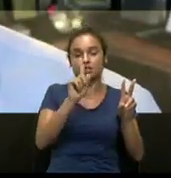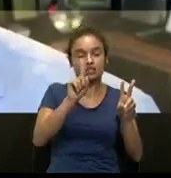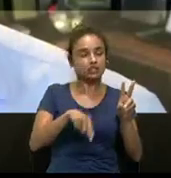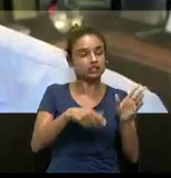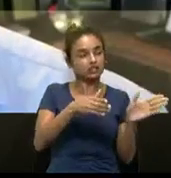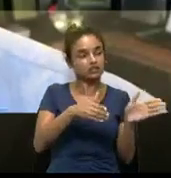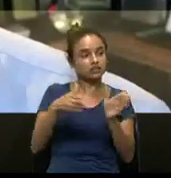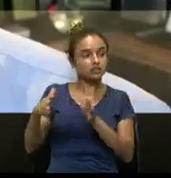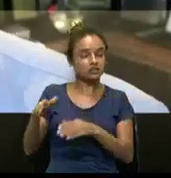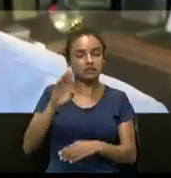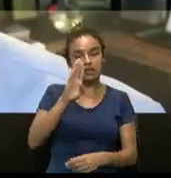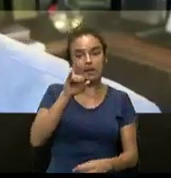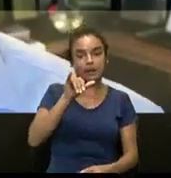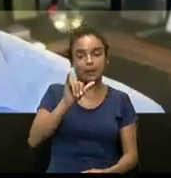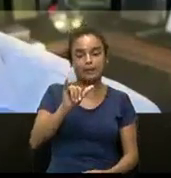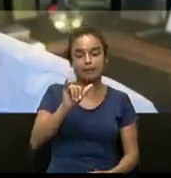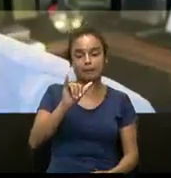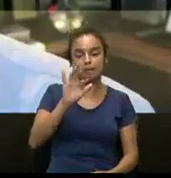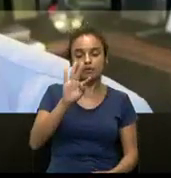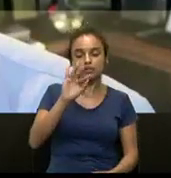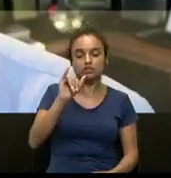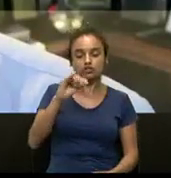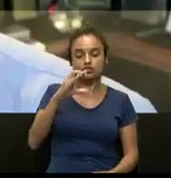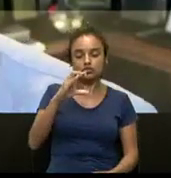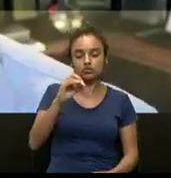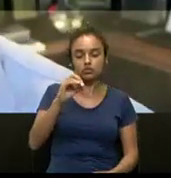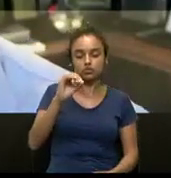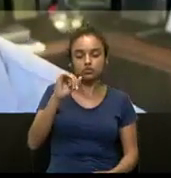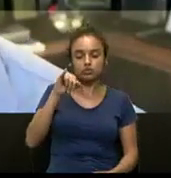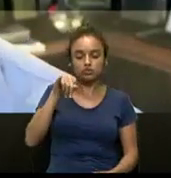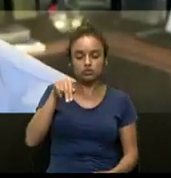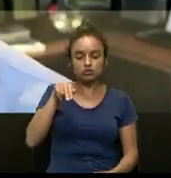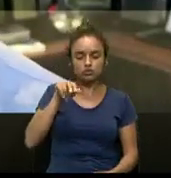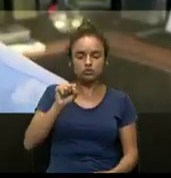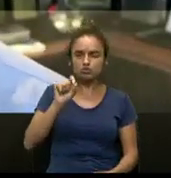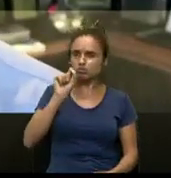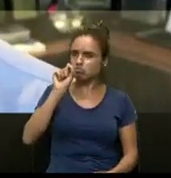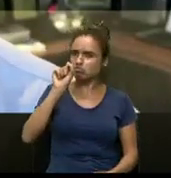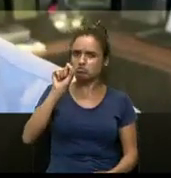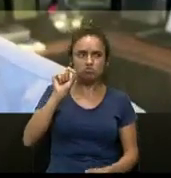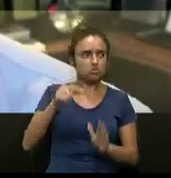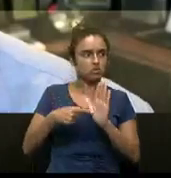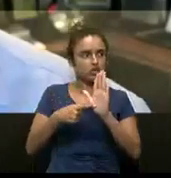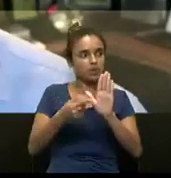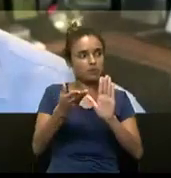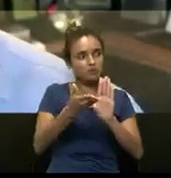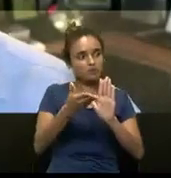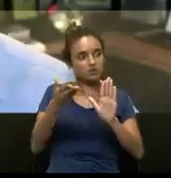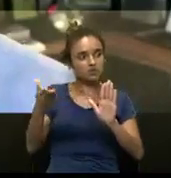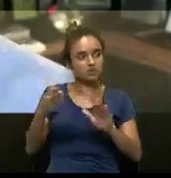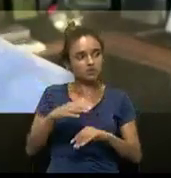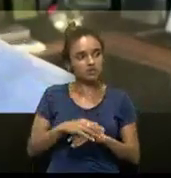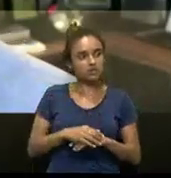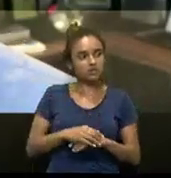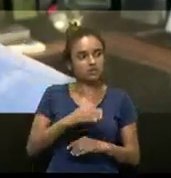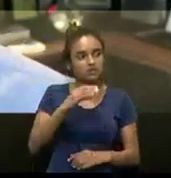é Bitcoins. O seria o mercado de Bitcoins? Vou pegar aqui no bolso e mostrar um Bitcoin para você. Bitcoin é isso